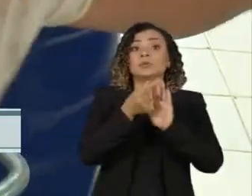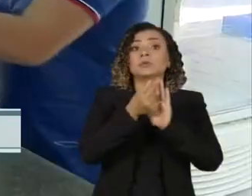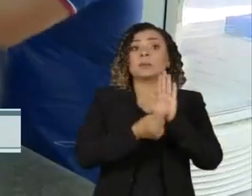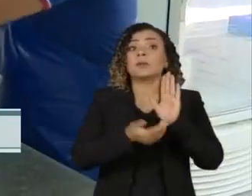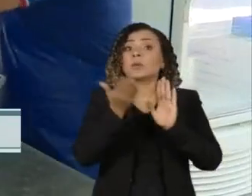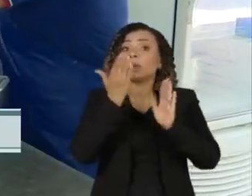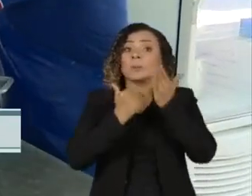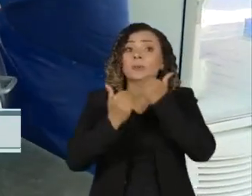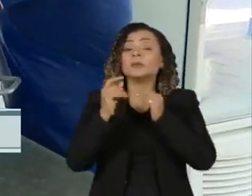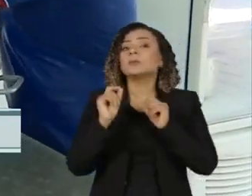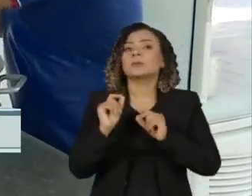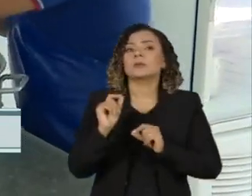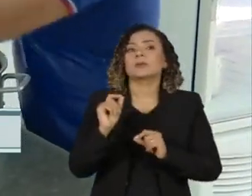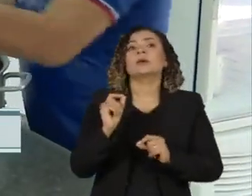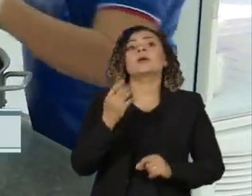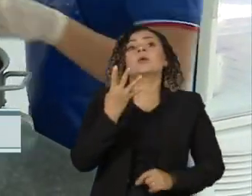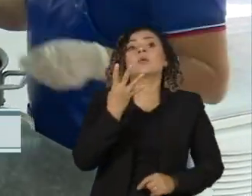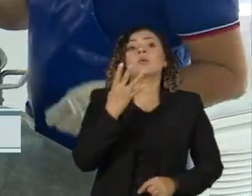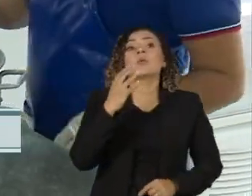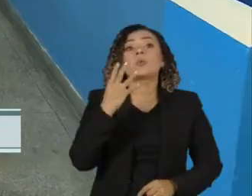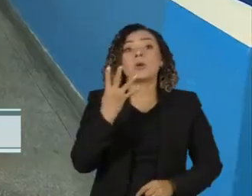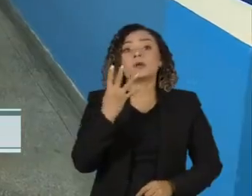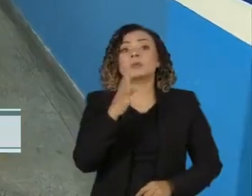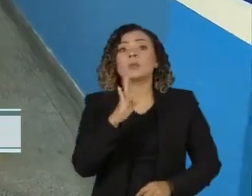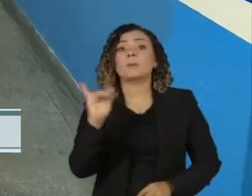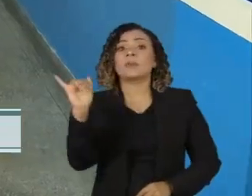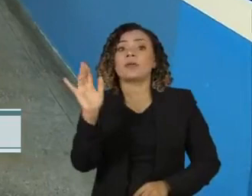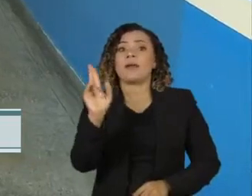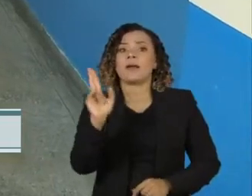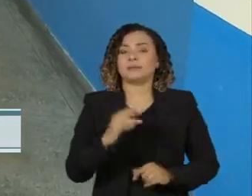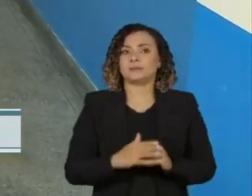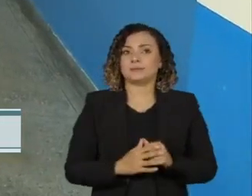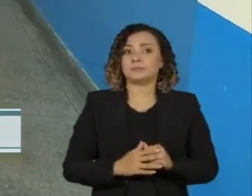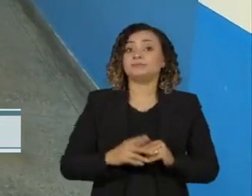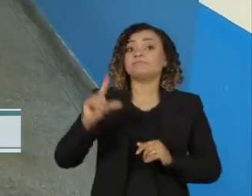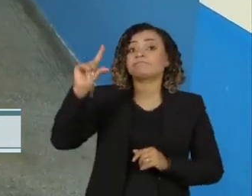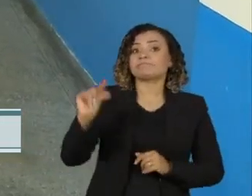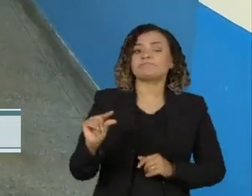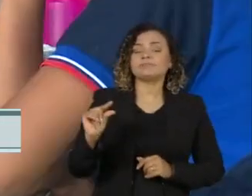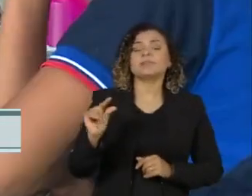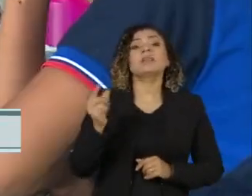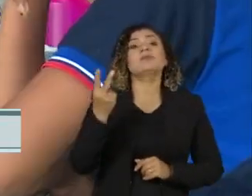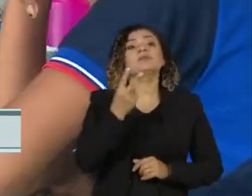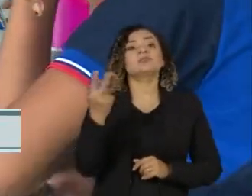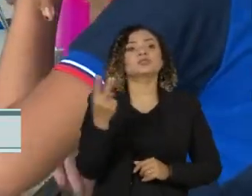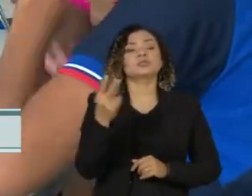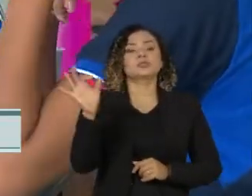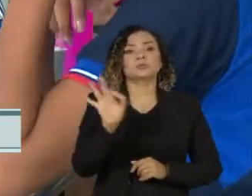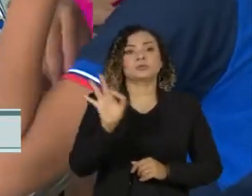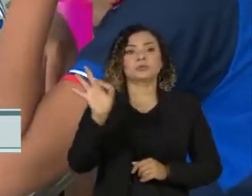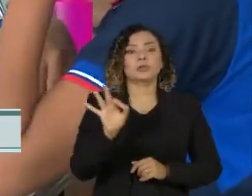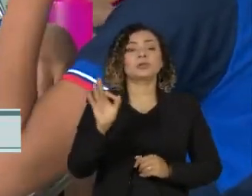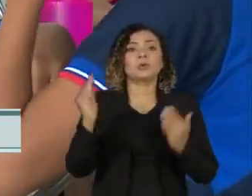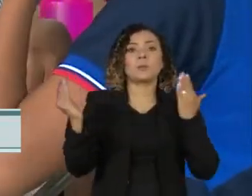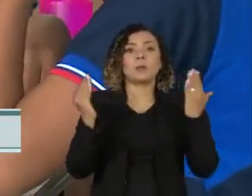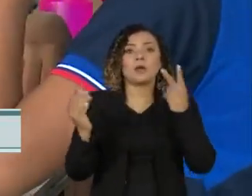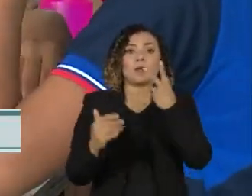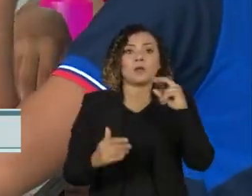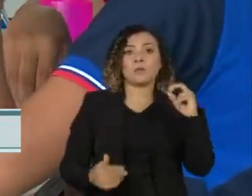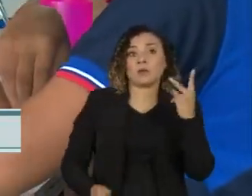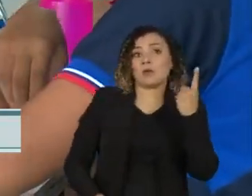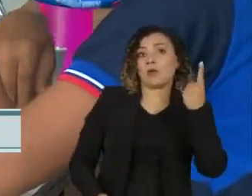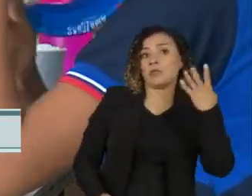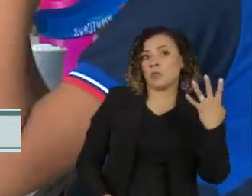merenda escolar é de menos de 4 bilhões de reais. Uma queda de 22% em relação a 2014, quando